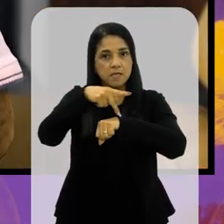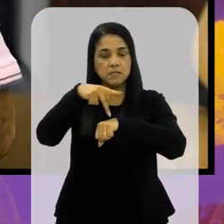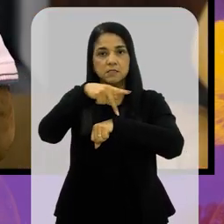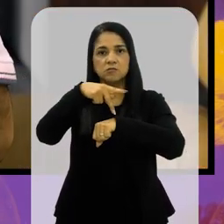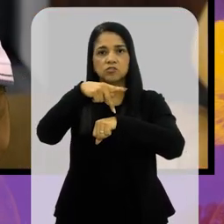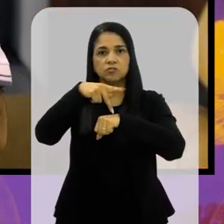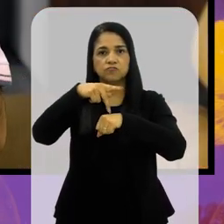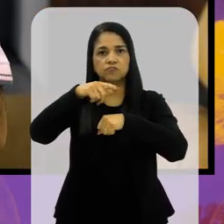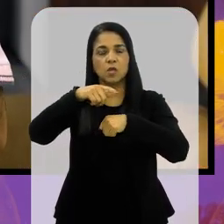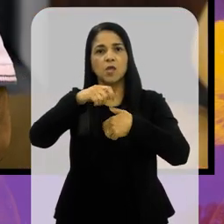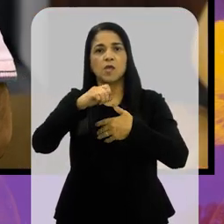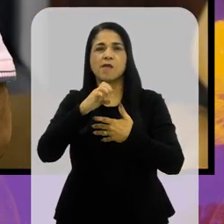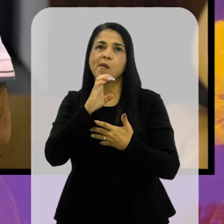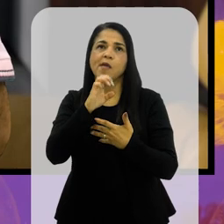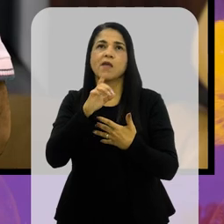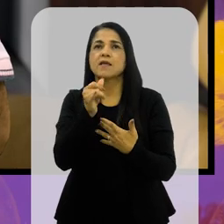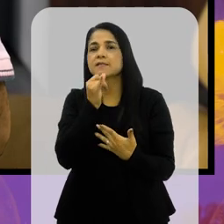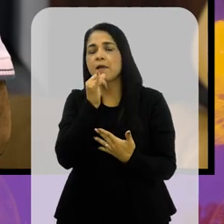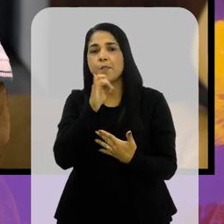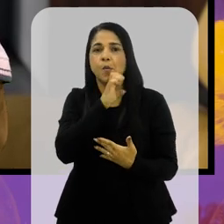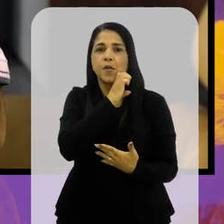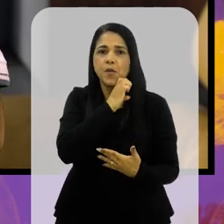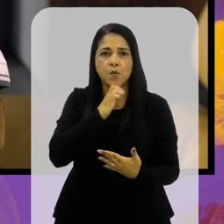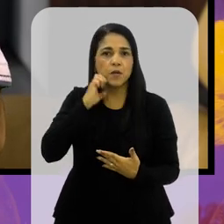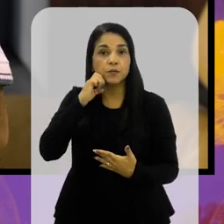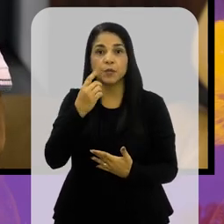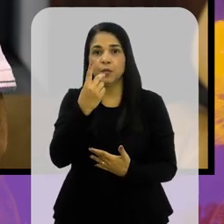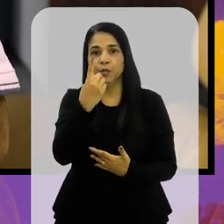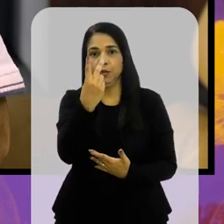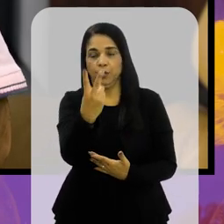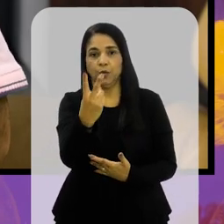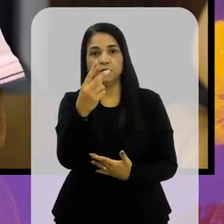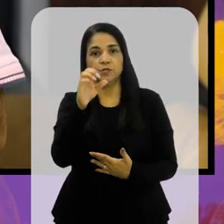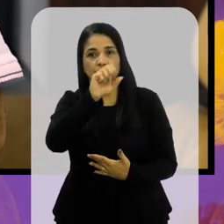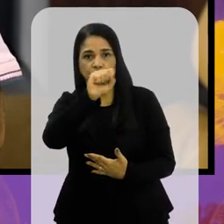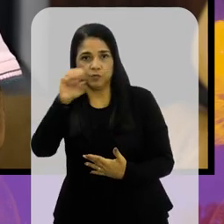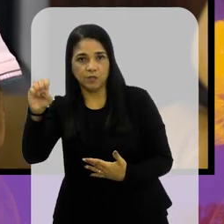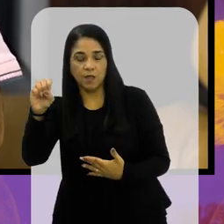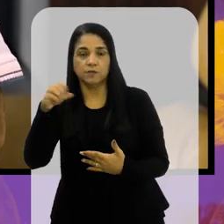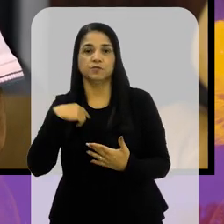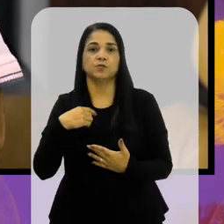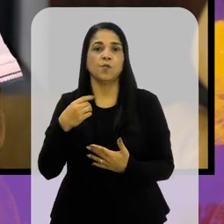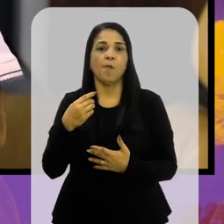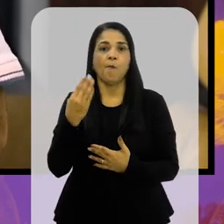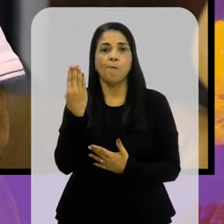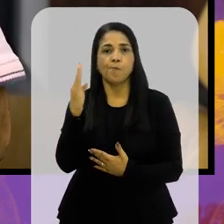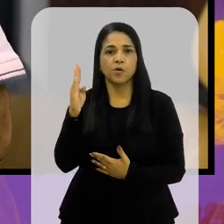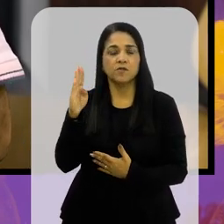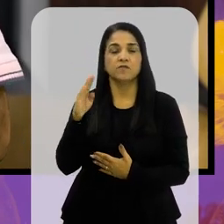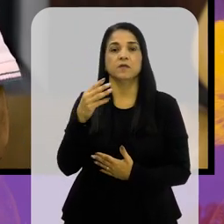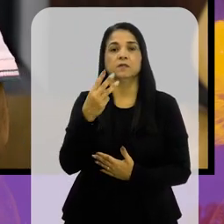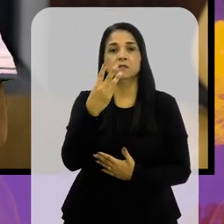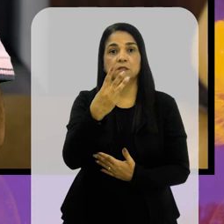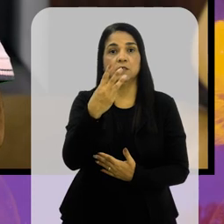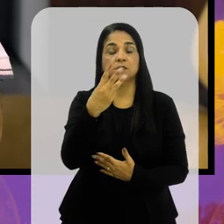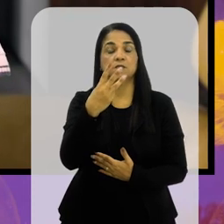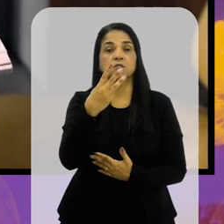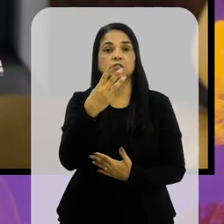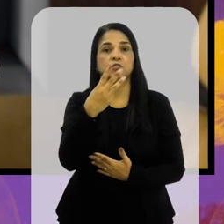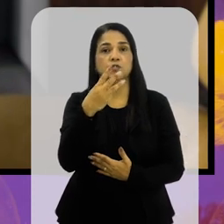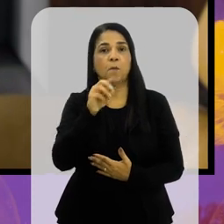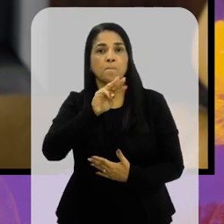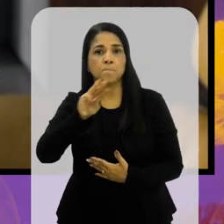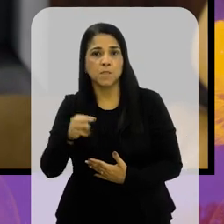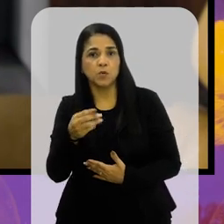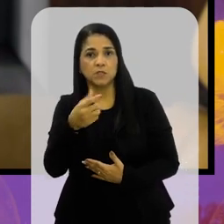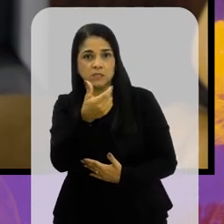que têm altitude, como o Equador, Quito, 2.800, a Bolívia, 3.600, né? Eu acho que isso